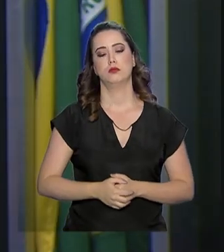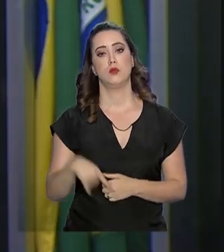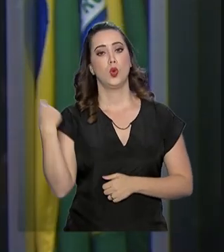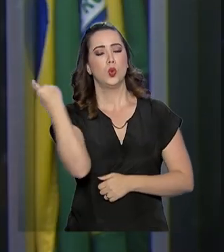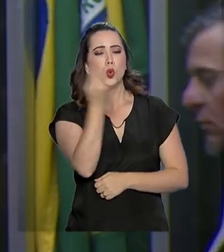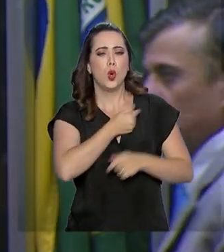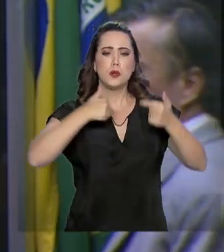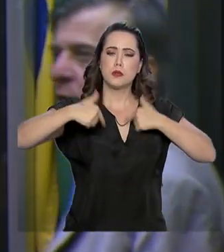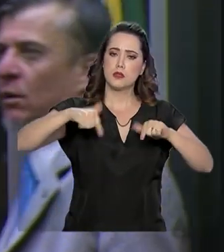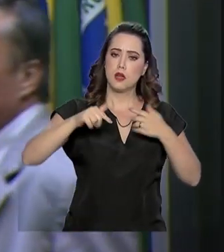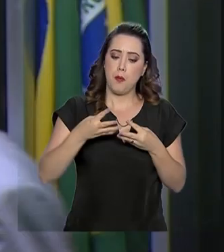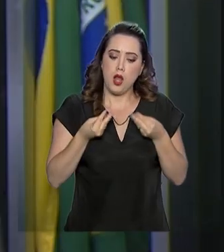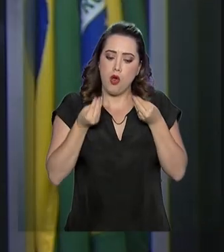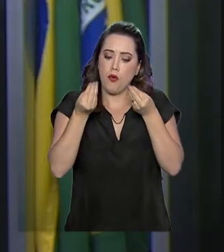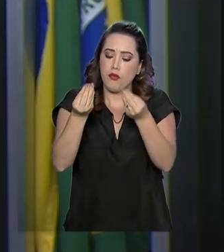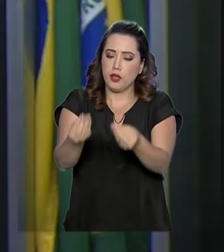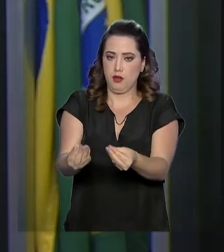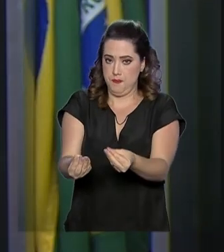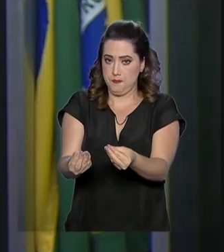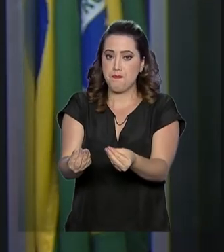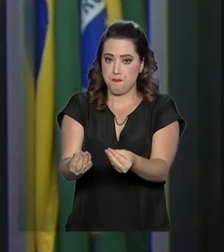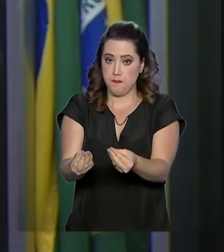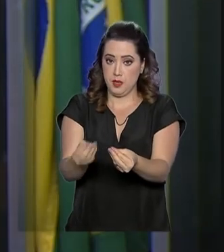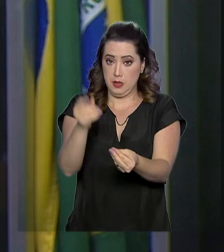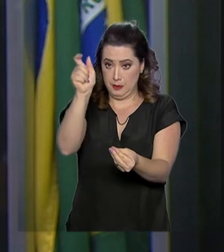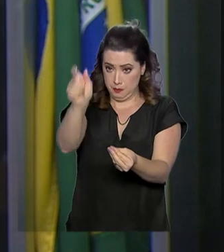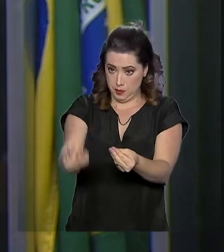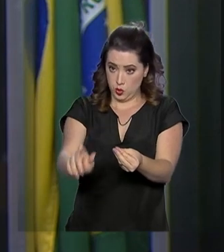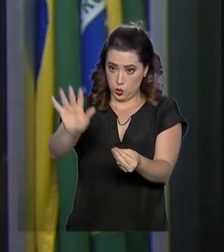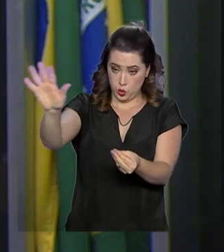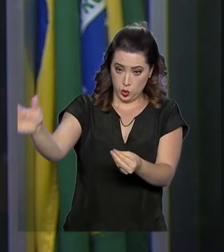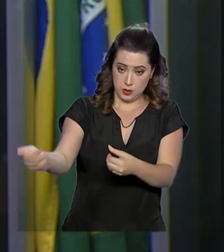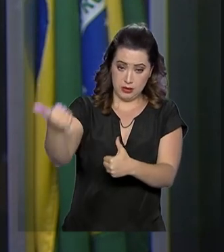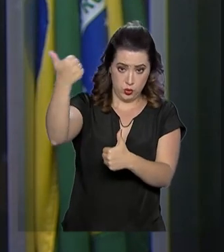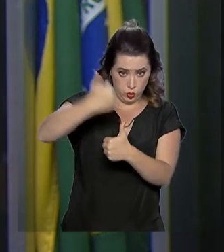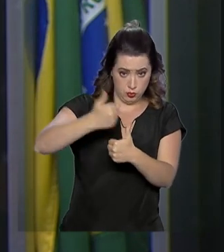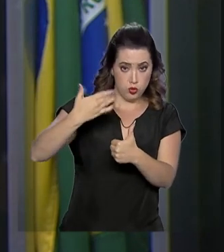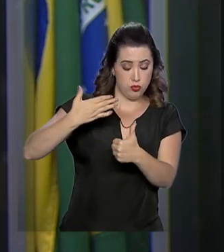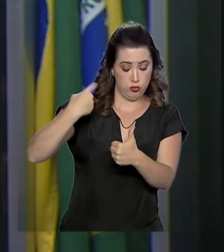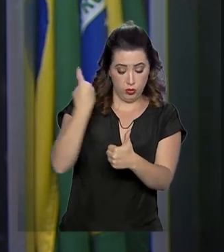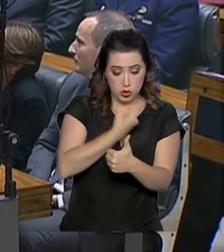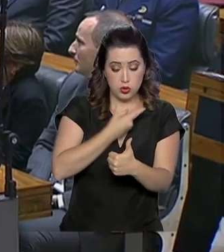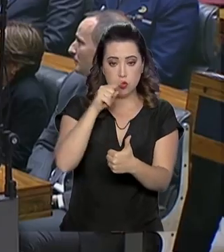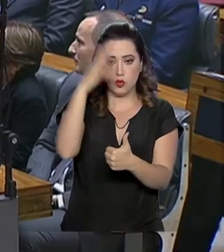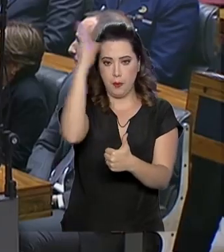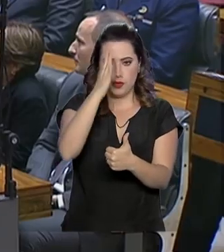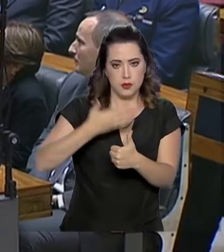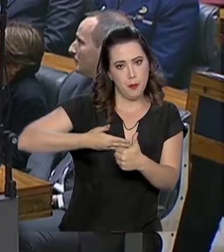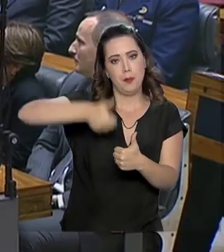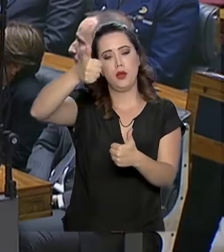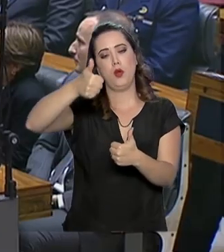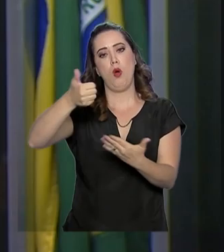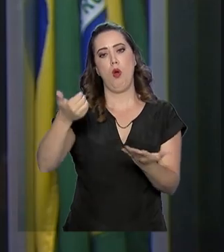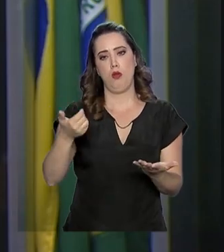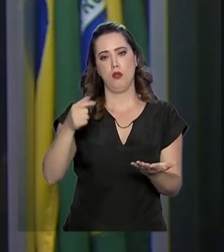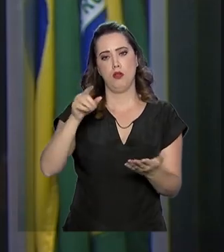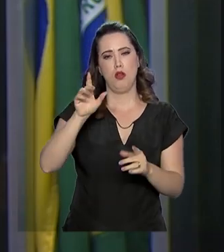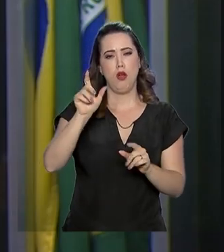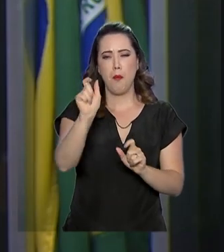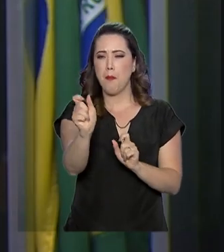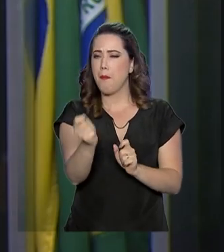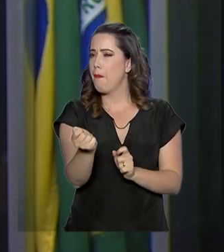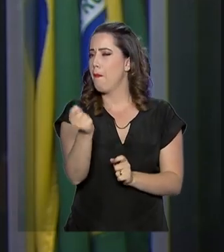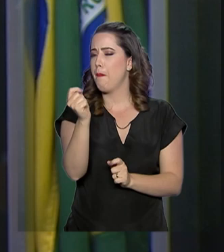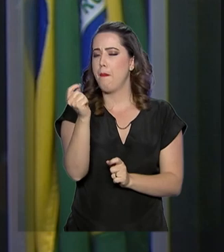é entregar no futuro, para quem vier nos ceder, um Brasil melhor do que o nosso. Alguns poucos,